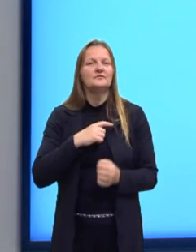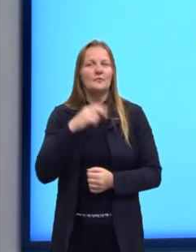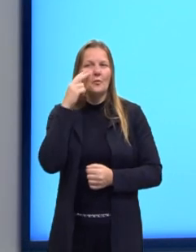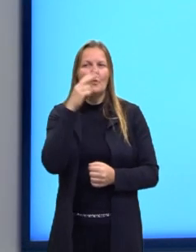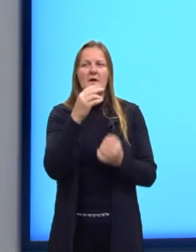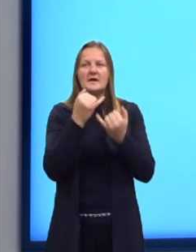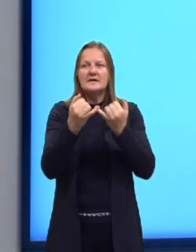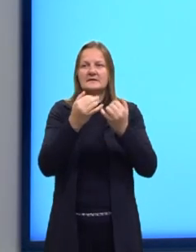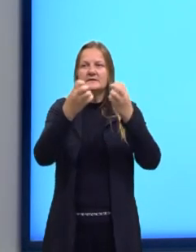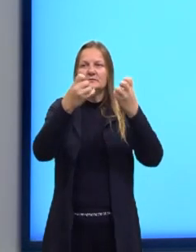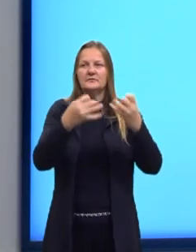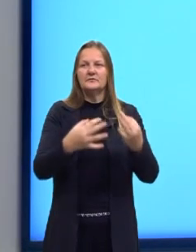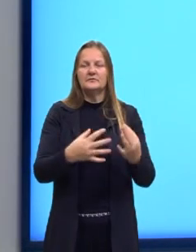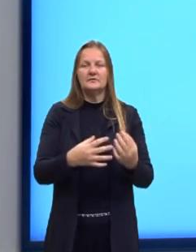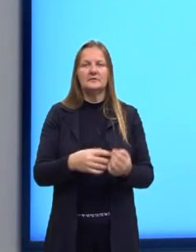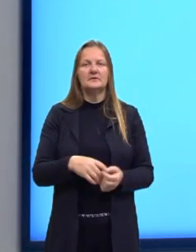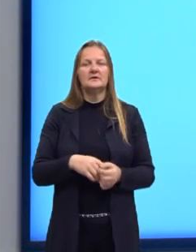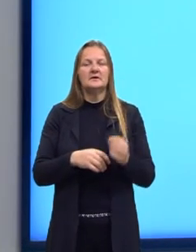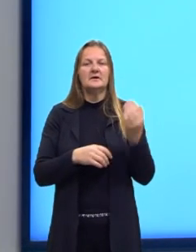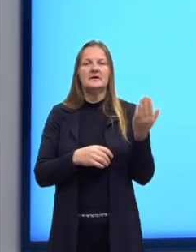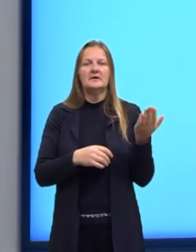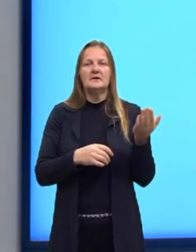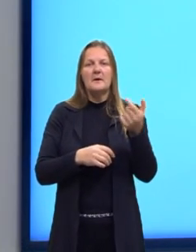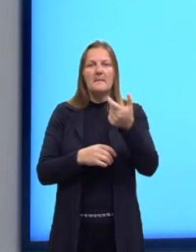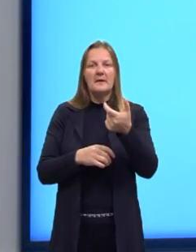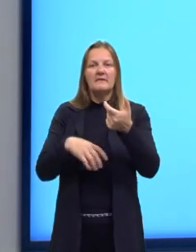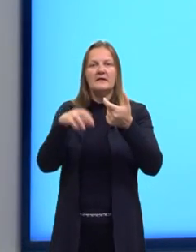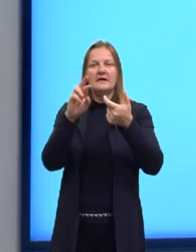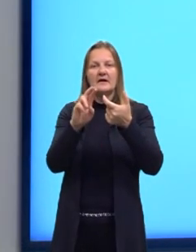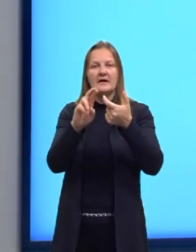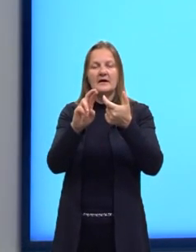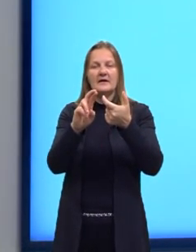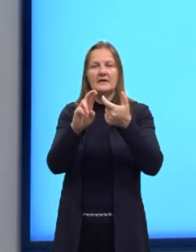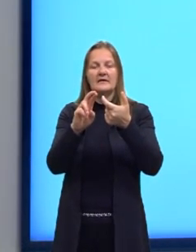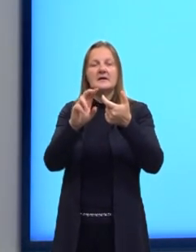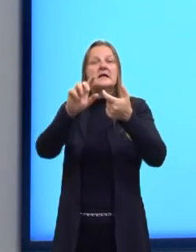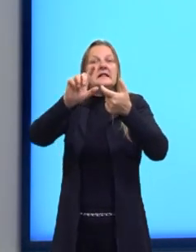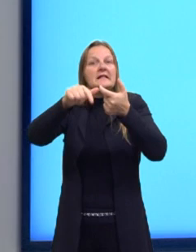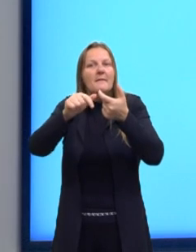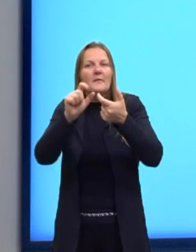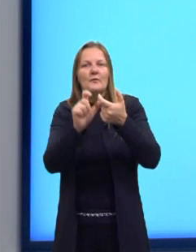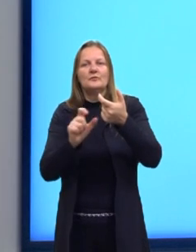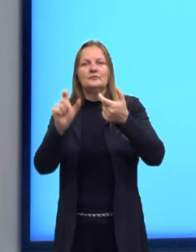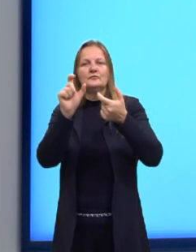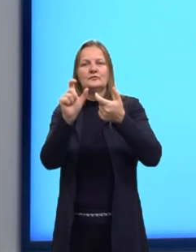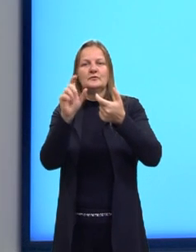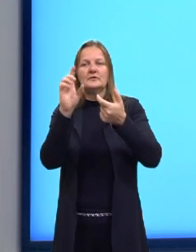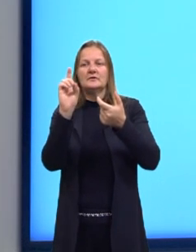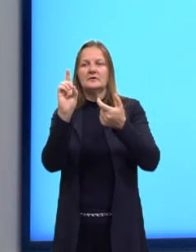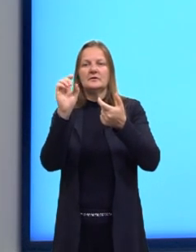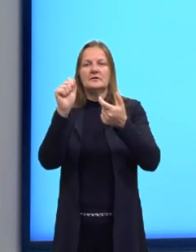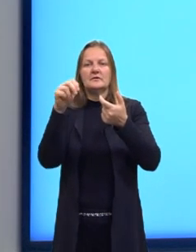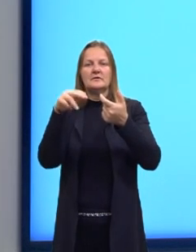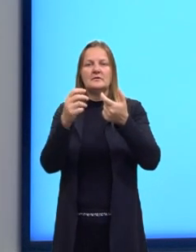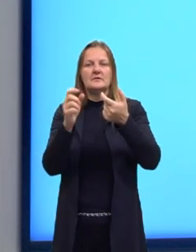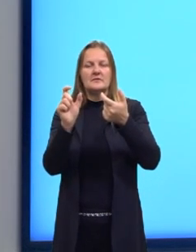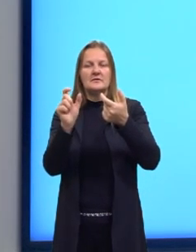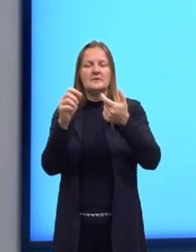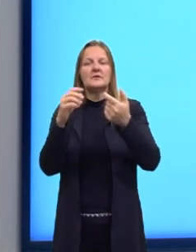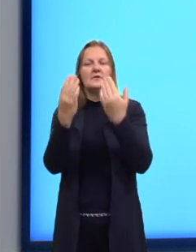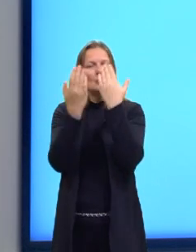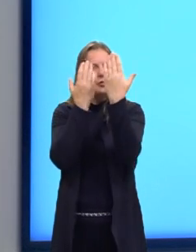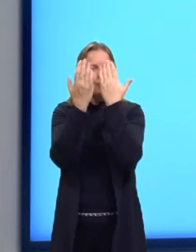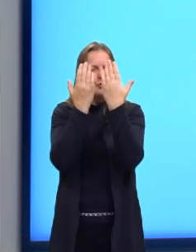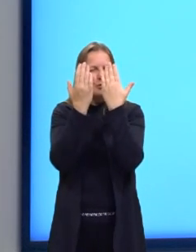Se ele terminou em R, se ele terminou em R e logo depois vem um then, é comparativo.